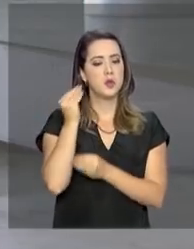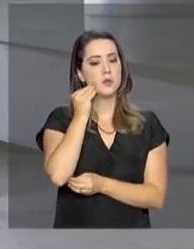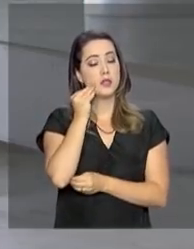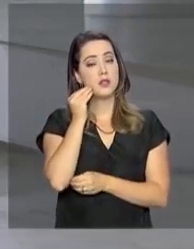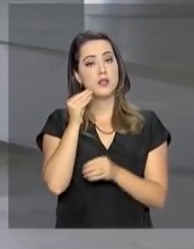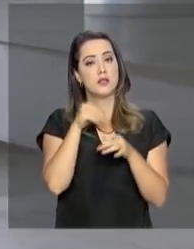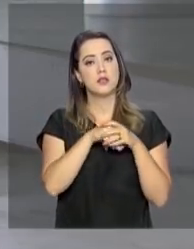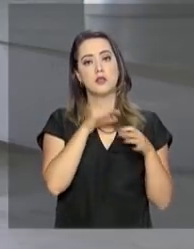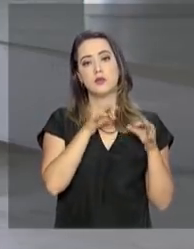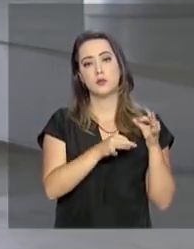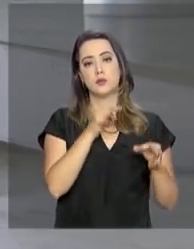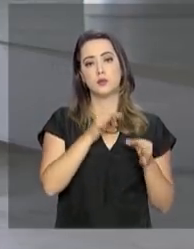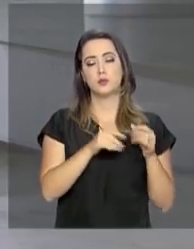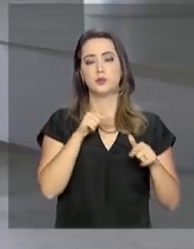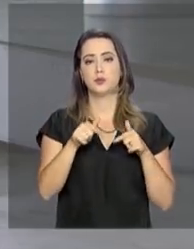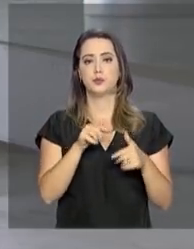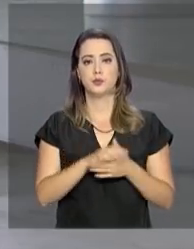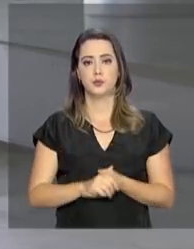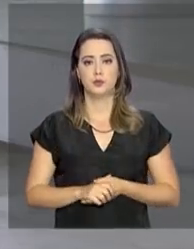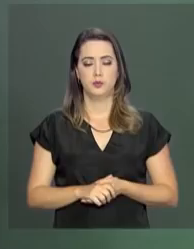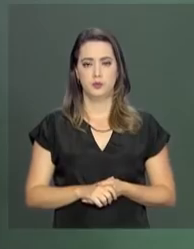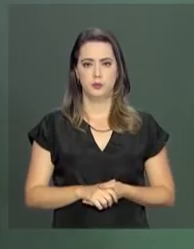jurídica trabalhista. Vamos ouvir.